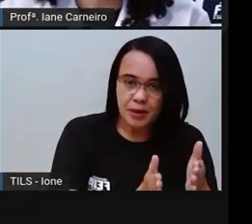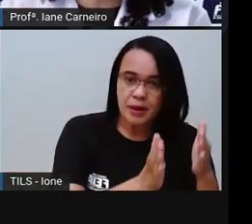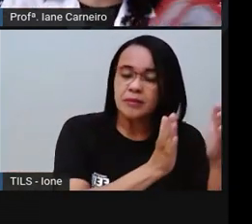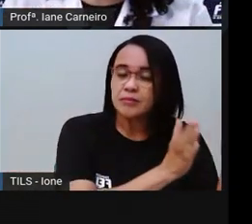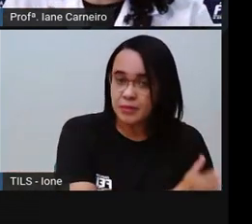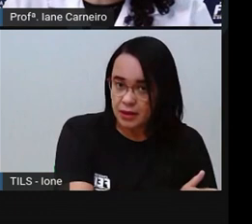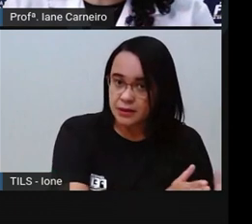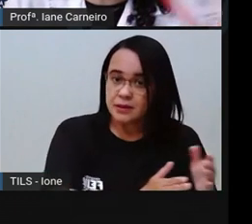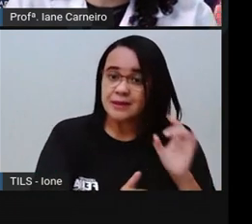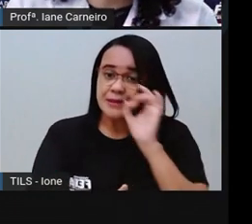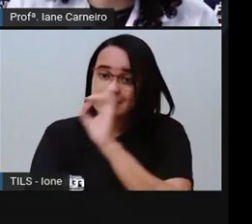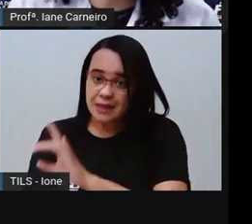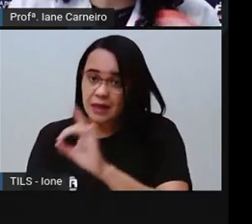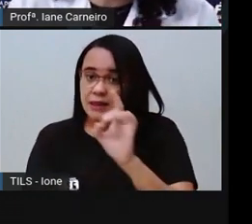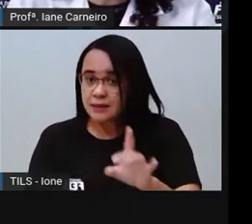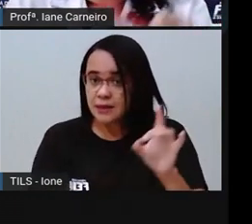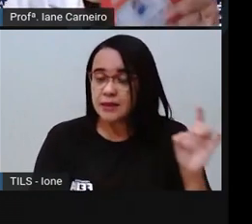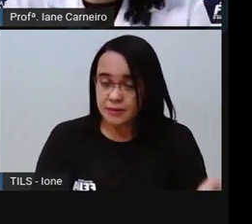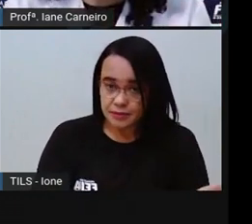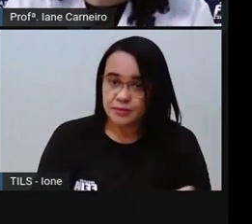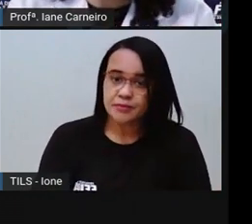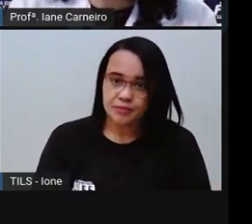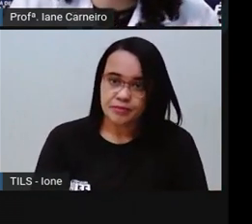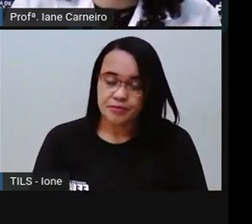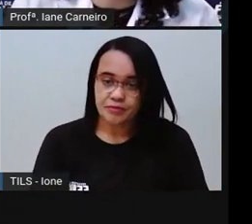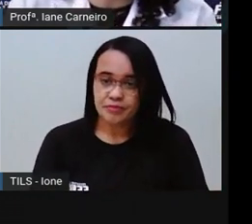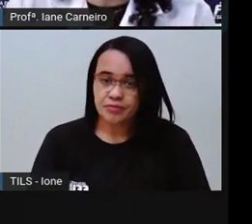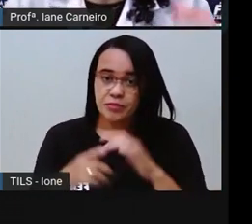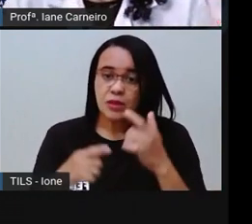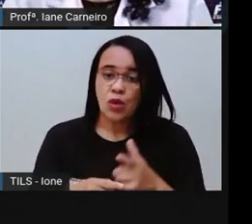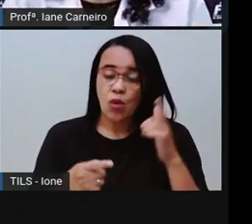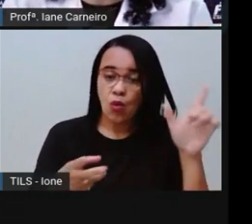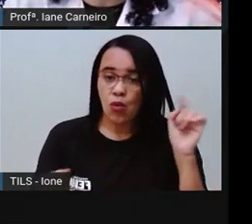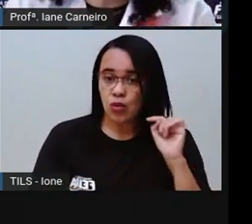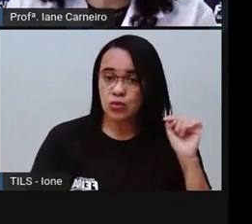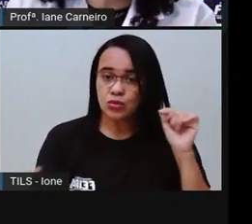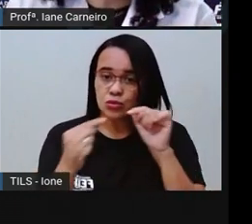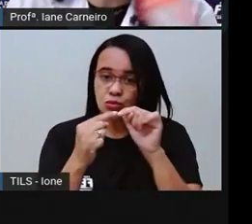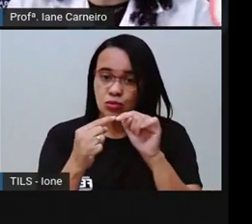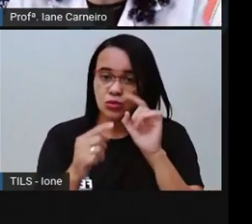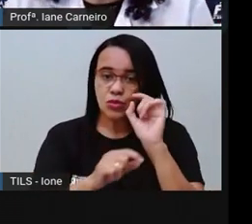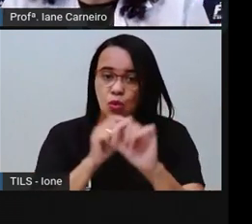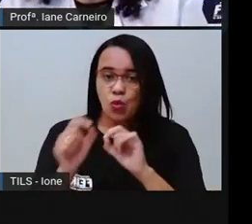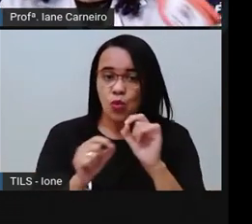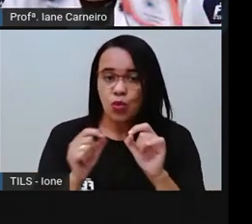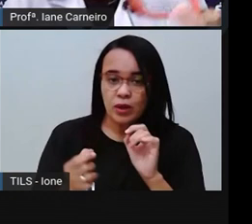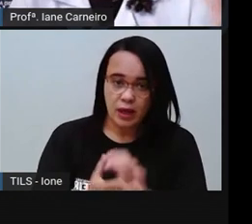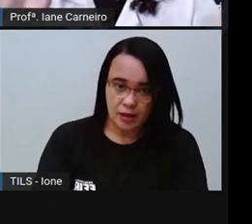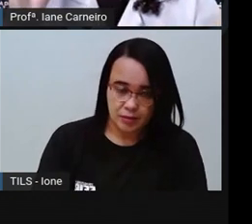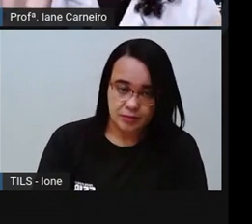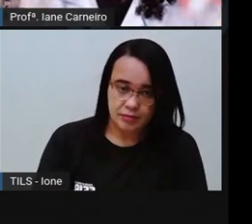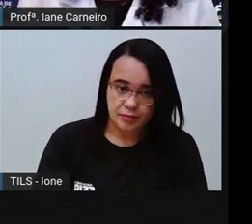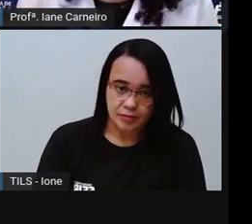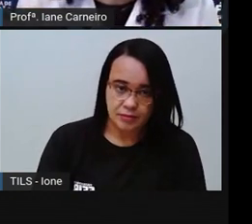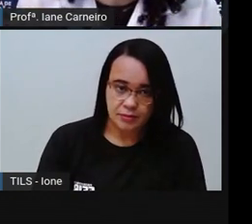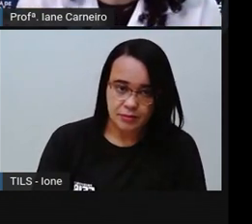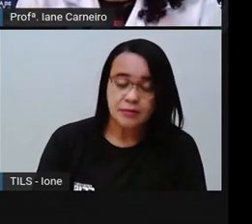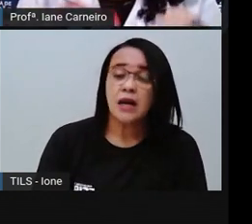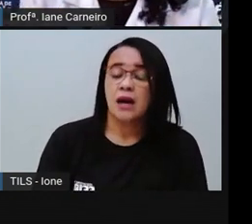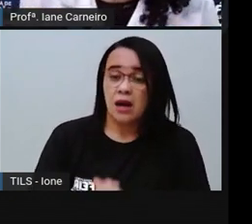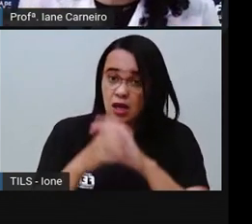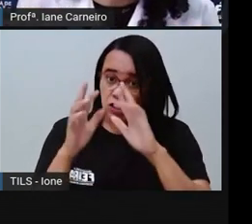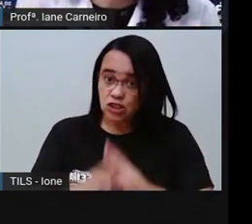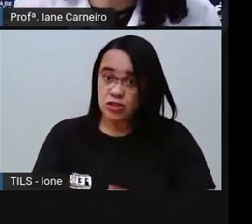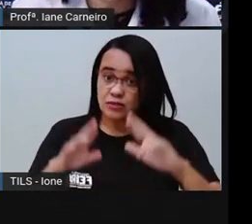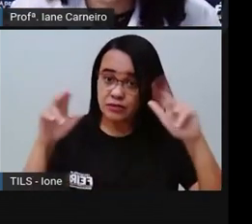Outra coisa que vocês vão fazer, né? O objetivo dessa aula também é vocês identificarem diferenças socioculturais.